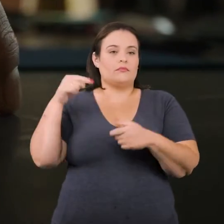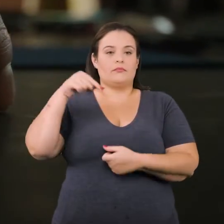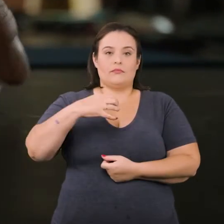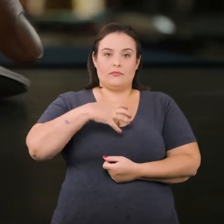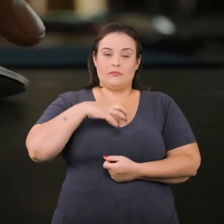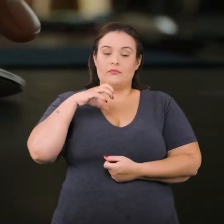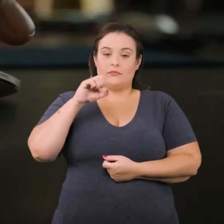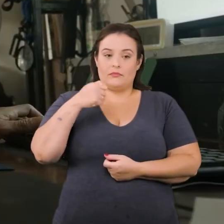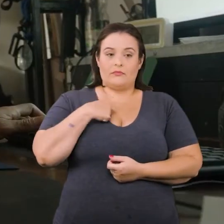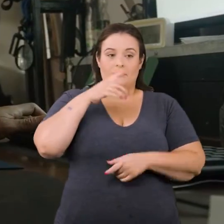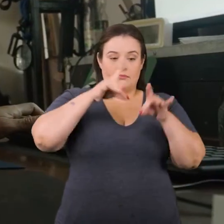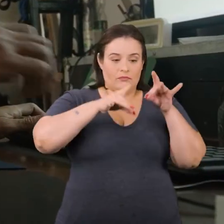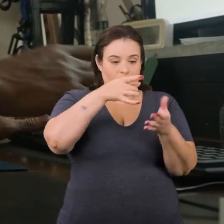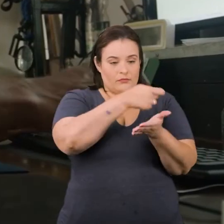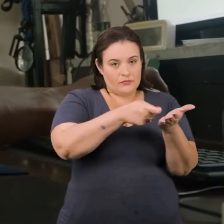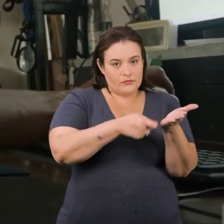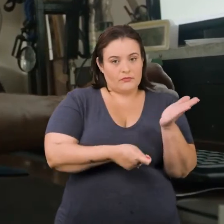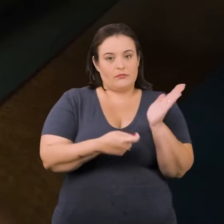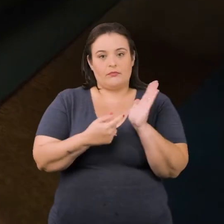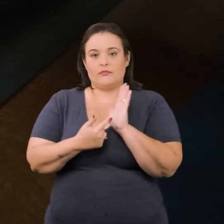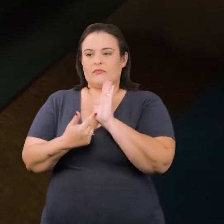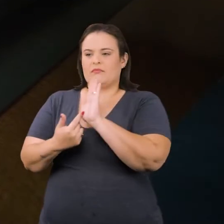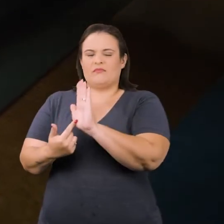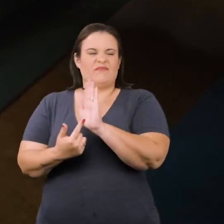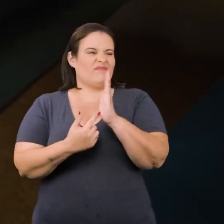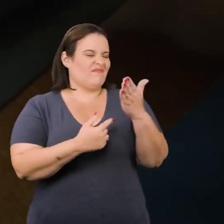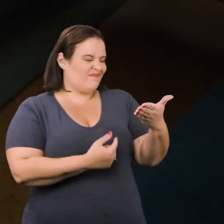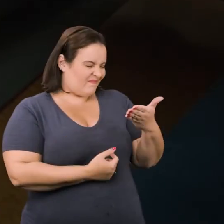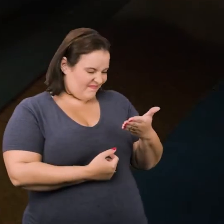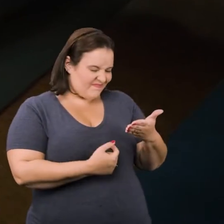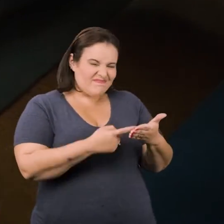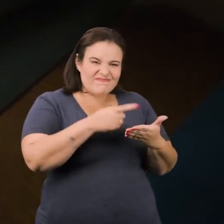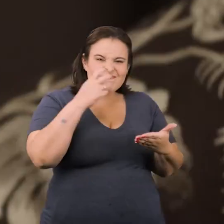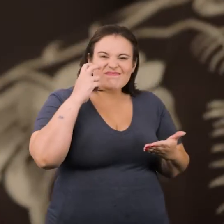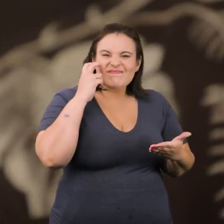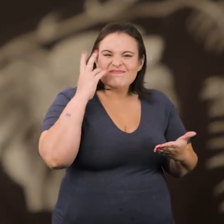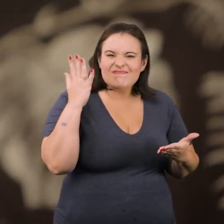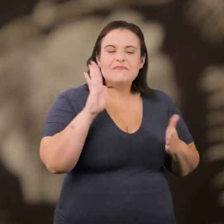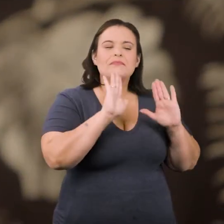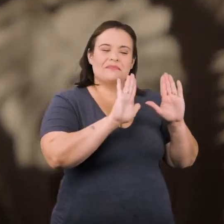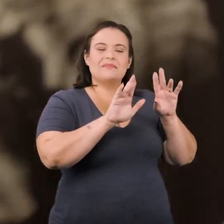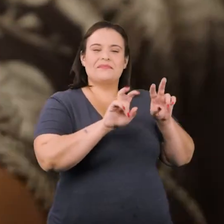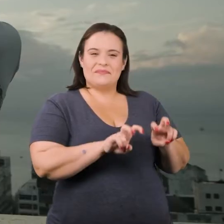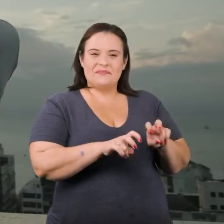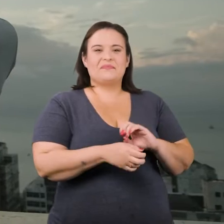Salvador, e eu levei um projeto escrito. Eu já disse assim, ó... Esse projeto é vergonhoso. Senta aqui.